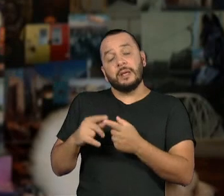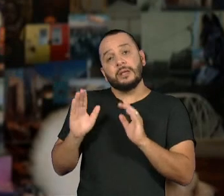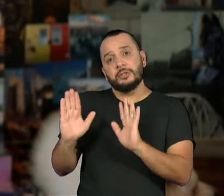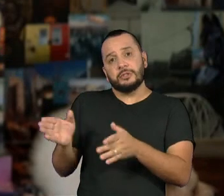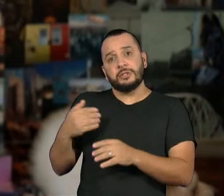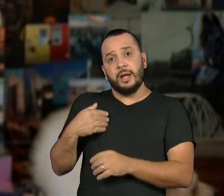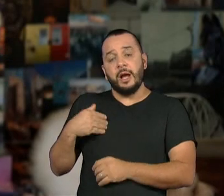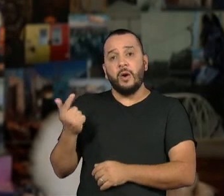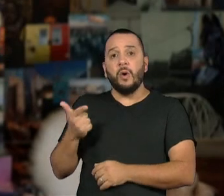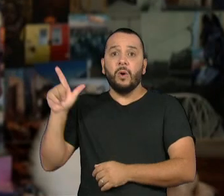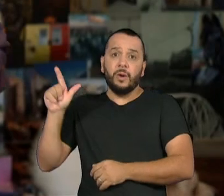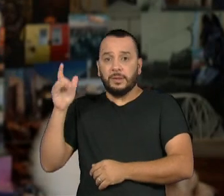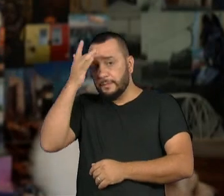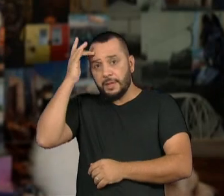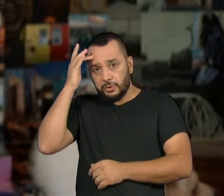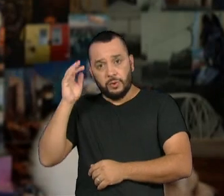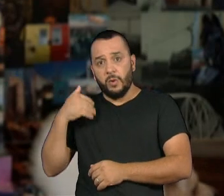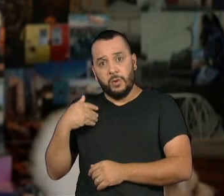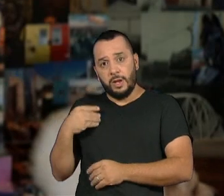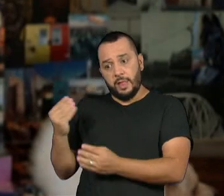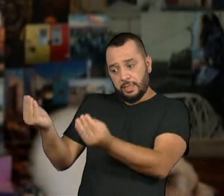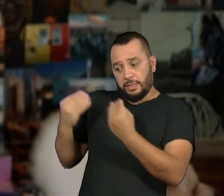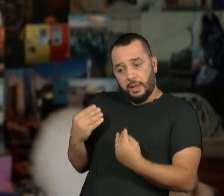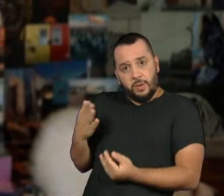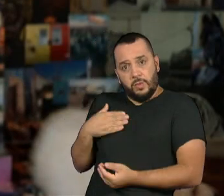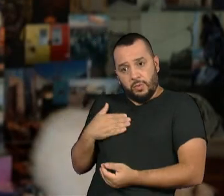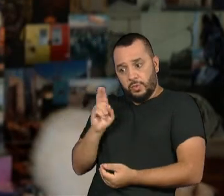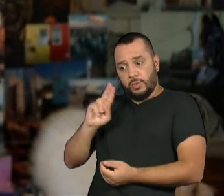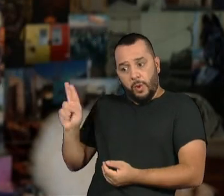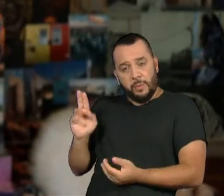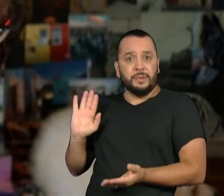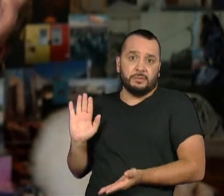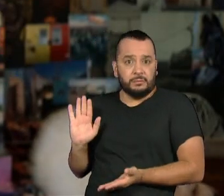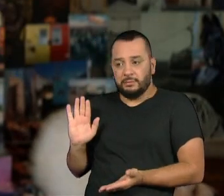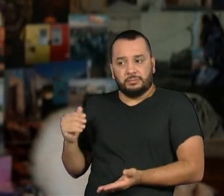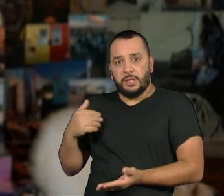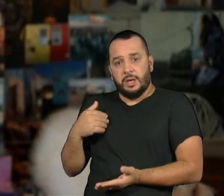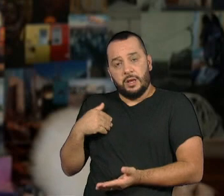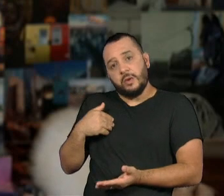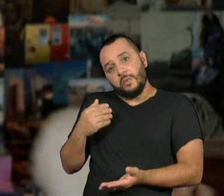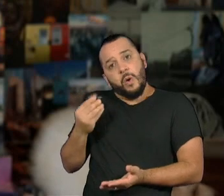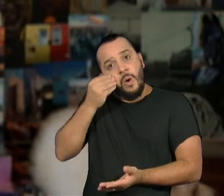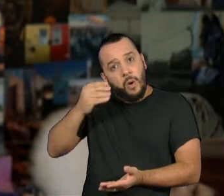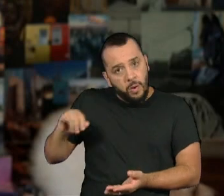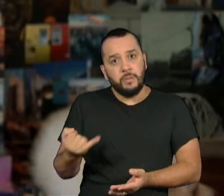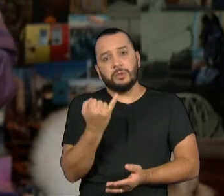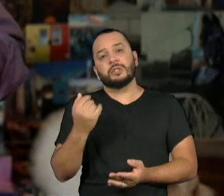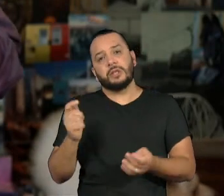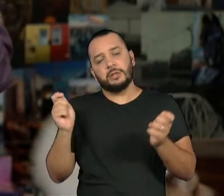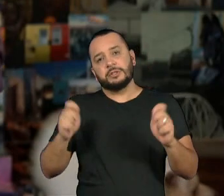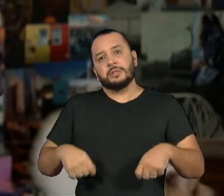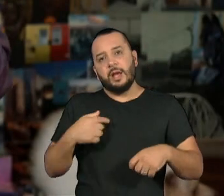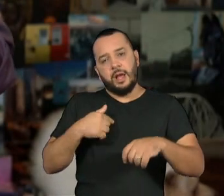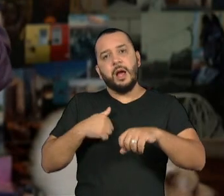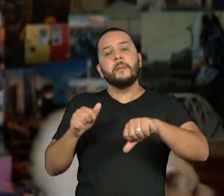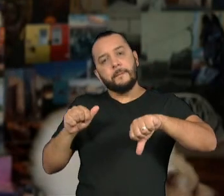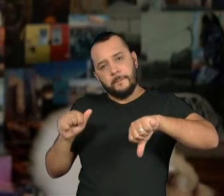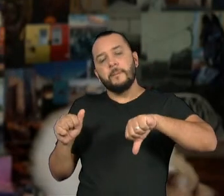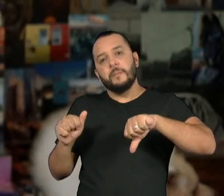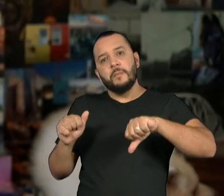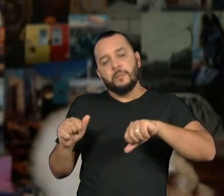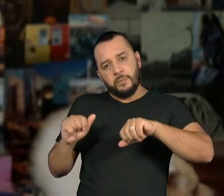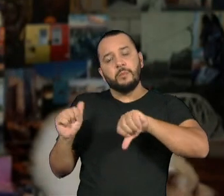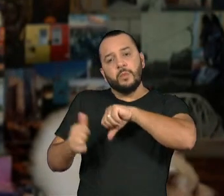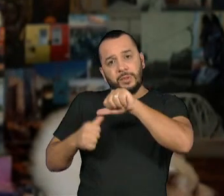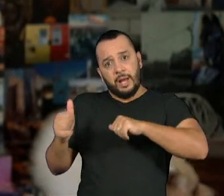outra pessoa que não eram elas próprias. Então, têm a oportunidade de desenvolverem, de